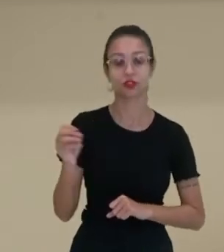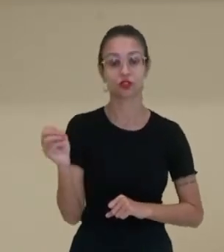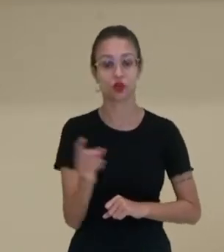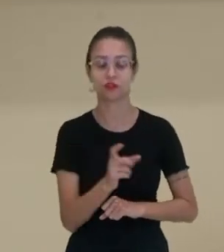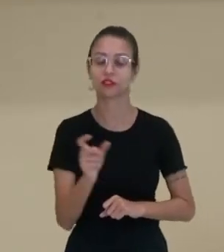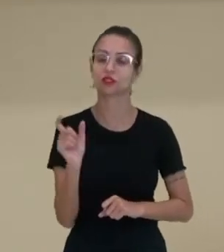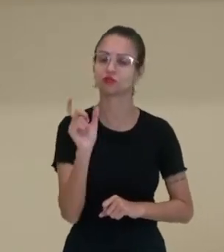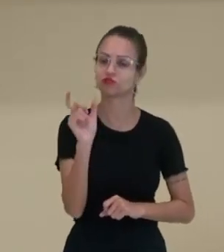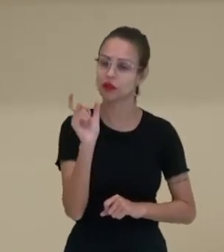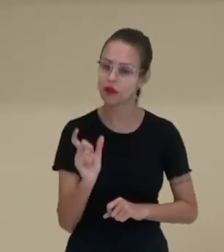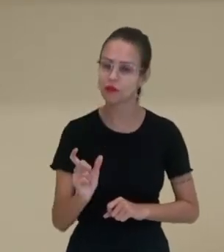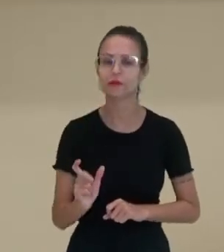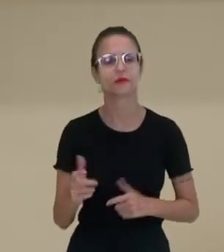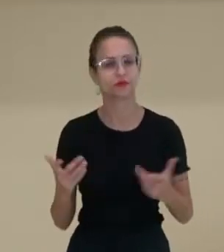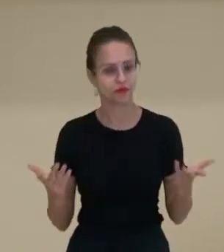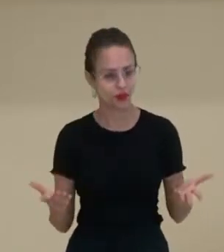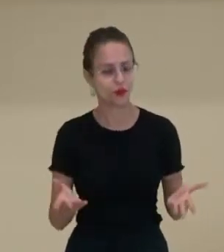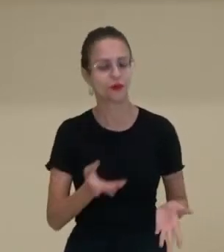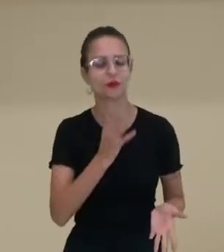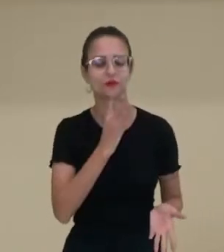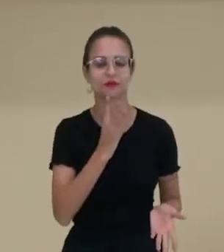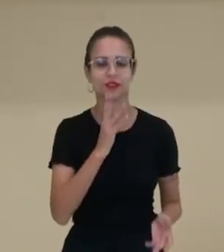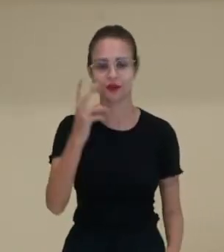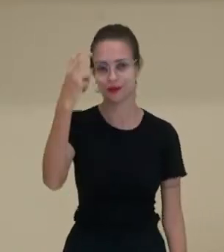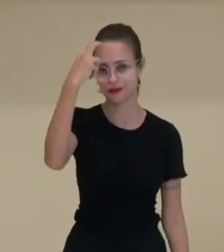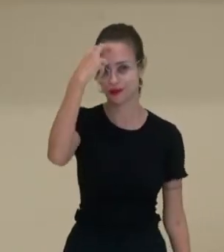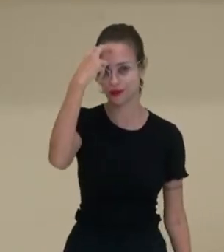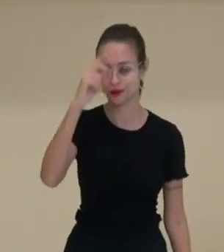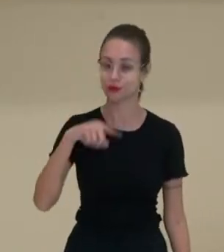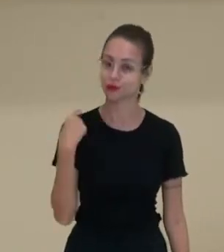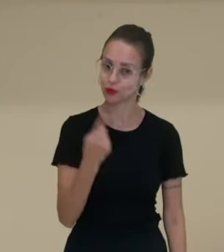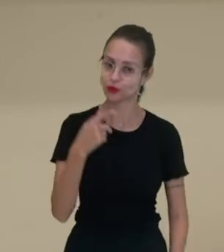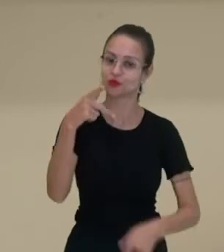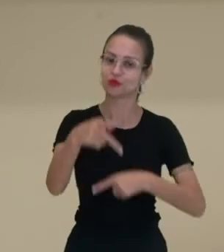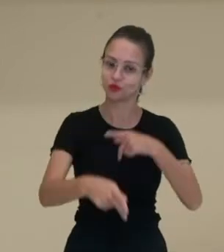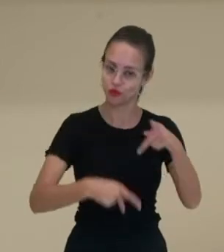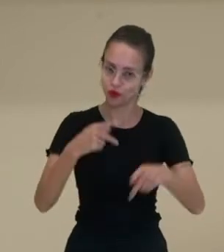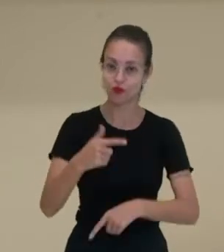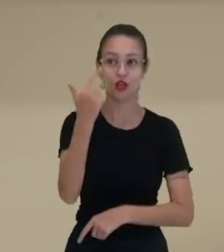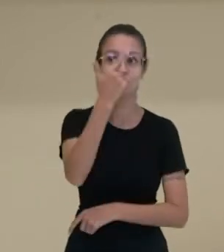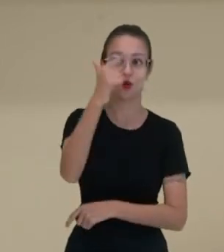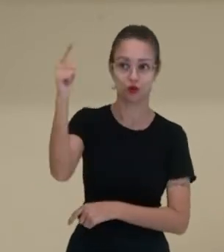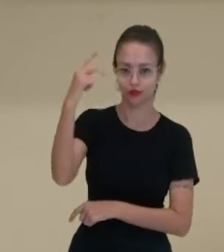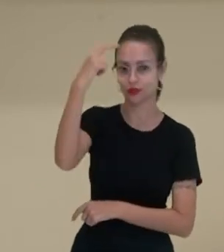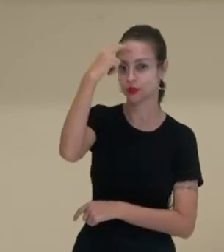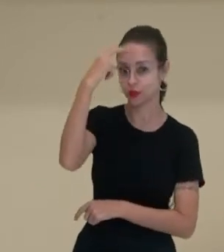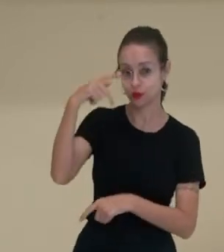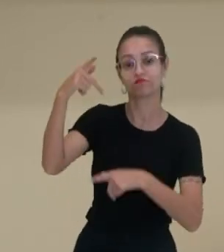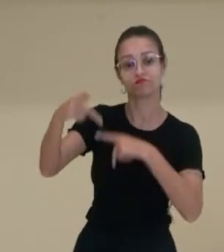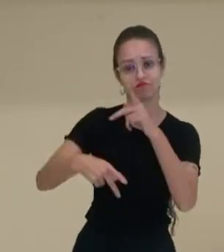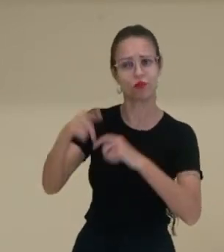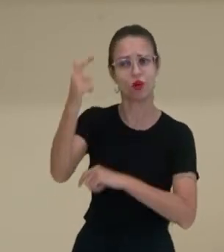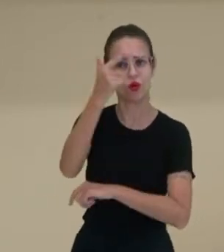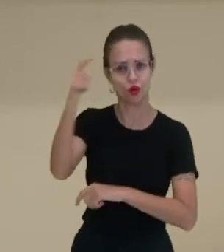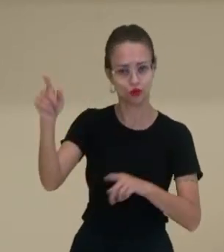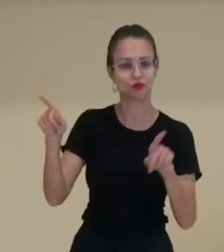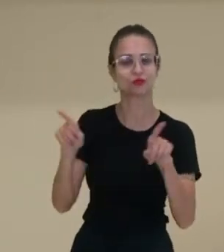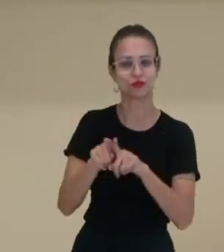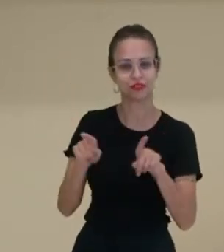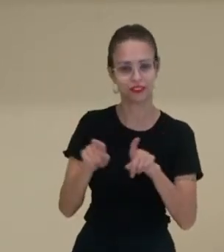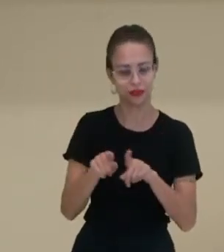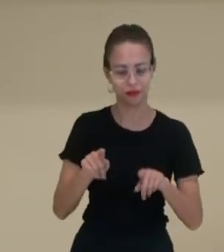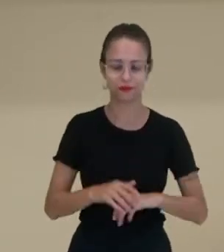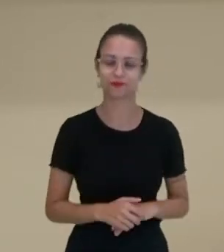termos, novas expressões e conhecer a cultura do nosso povo e outras culturas de outros povos, de outras